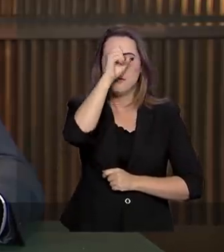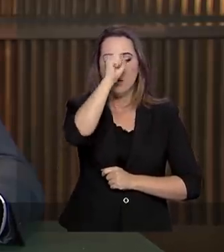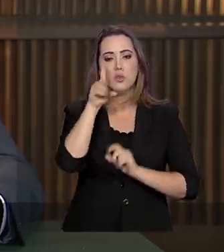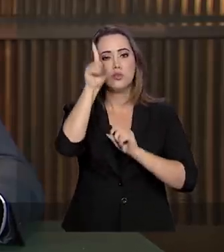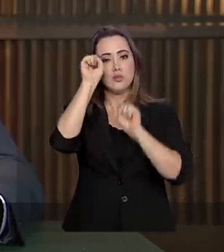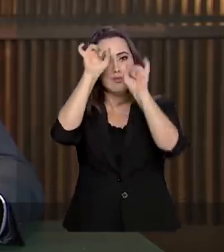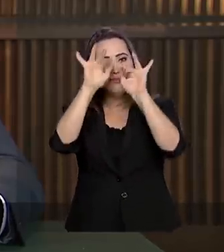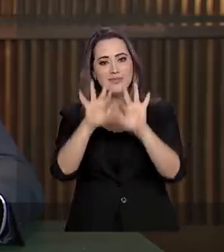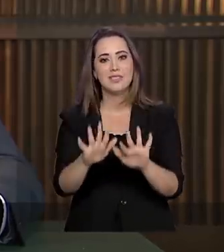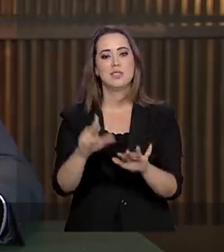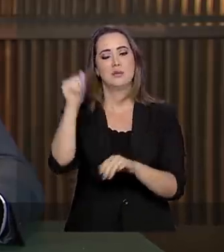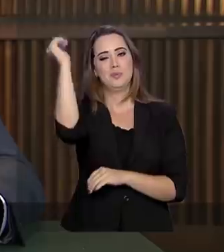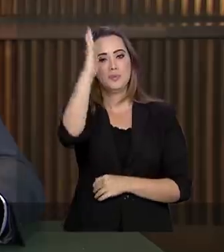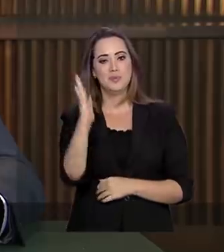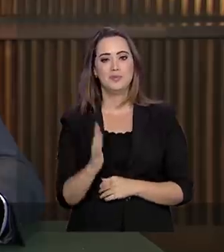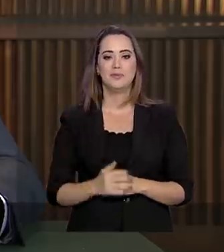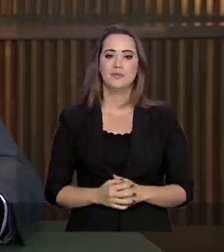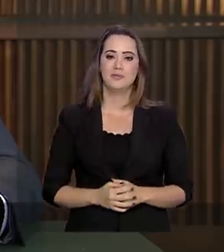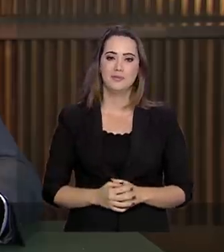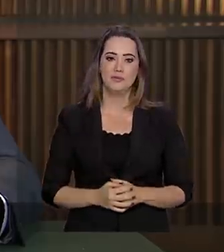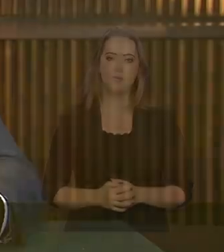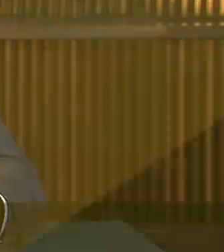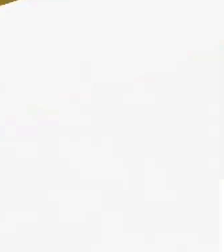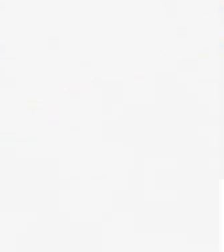Que Deus abençoe o nosso Brasil.